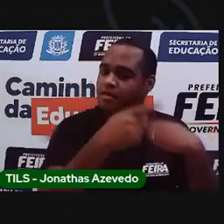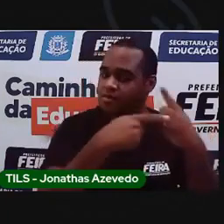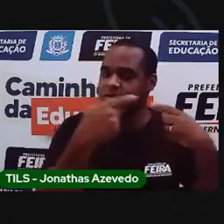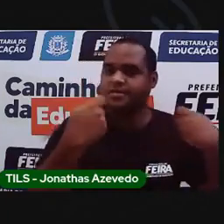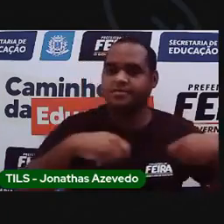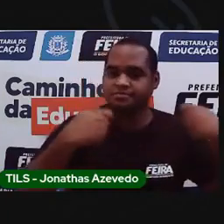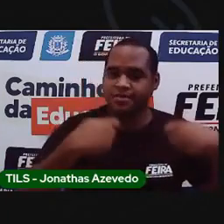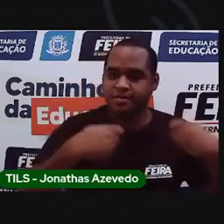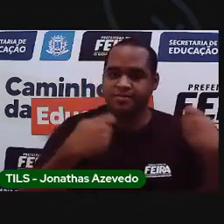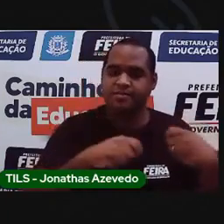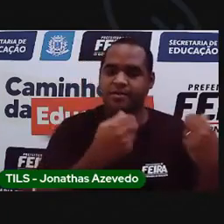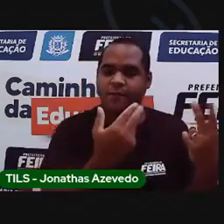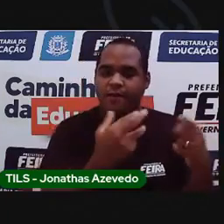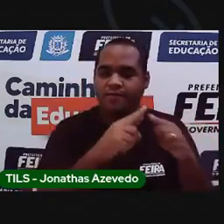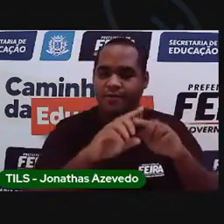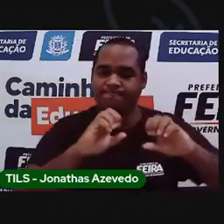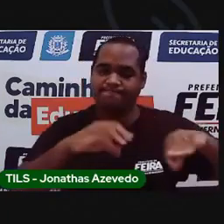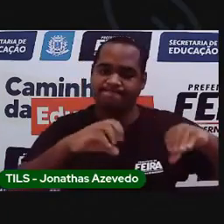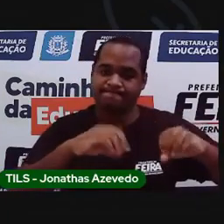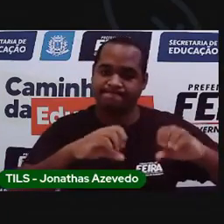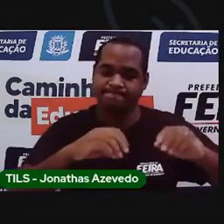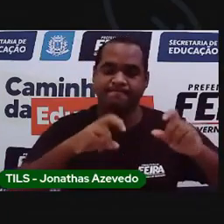desse material pra fazer a atividade.